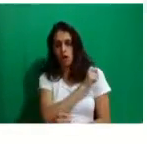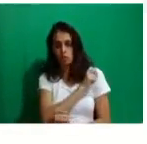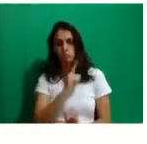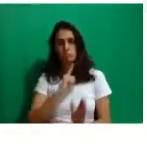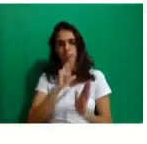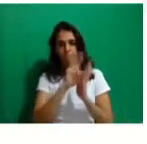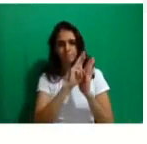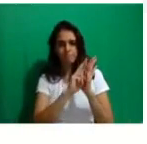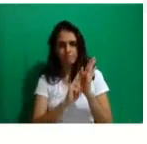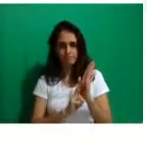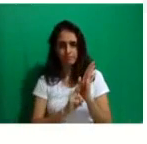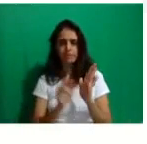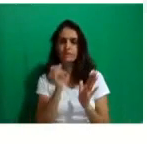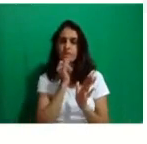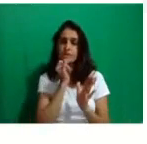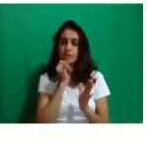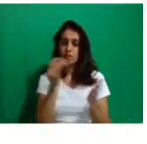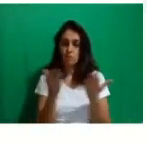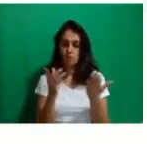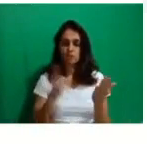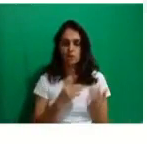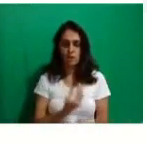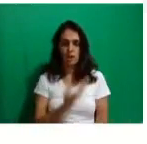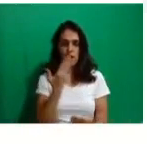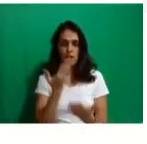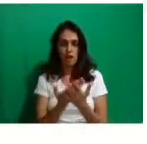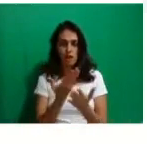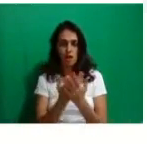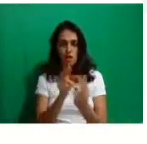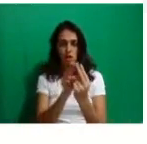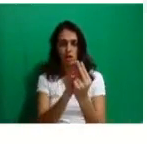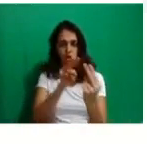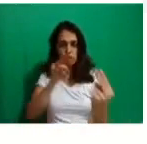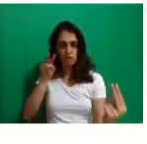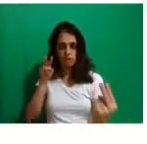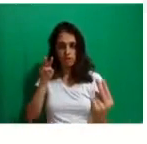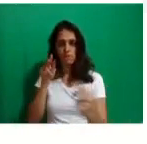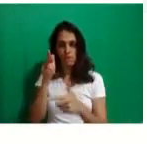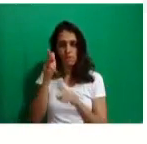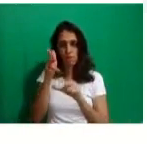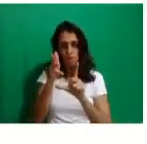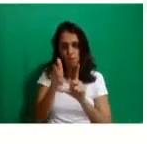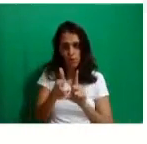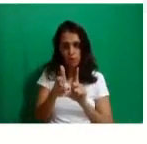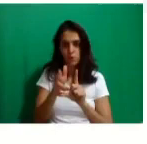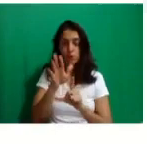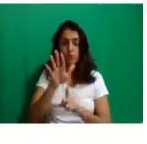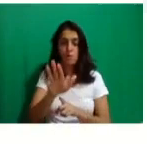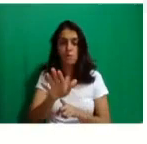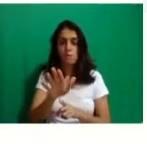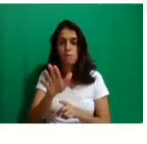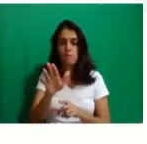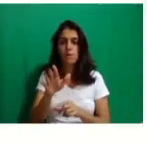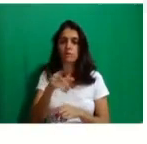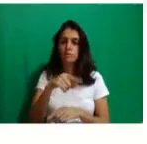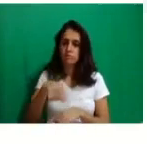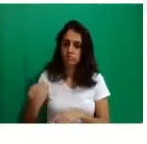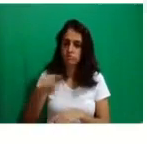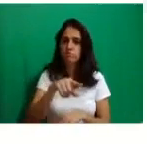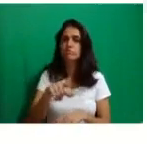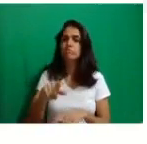aulas virtuais, né? Online somente, mas independente de qualquer coisa, nós estamos aqui